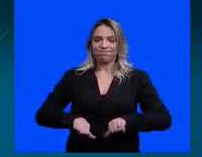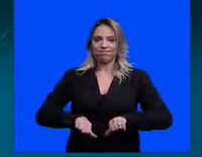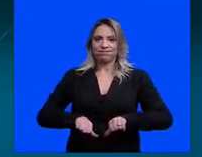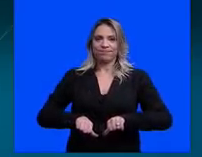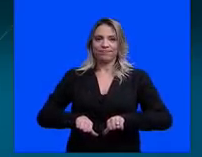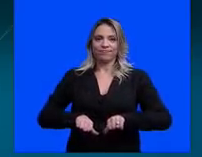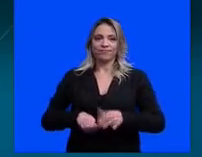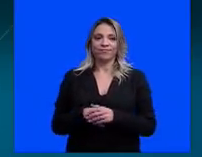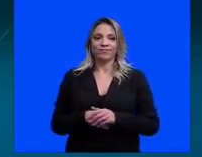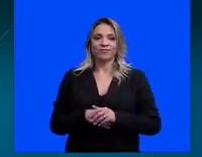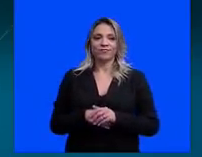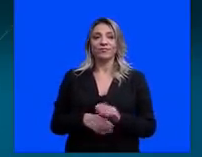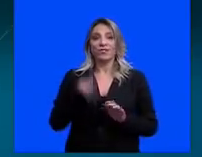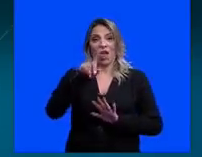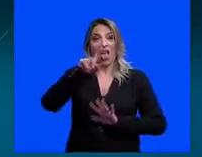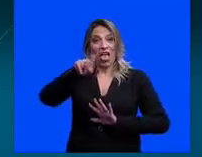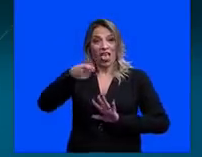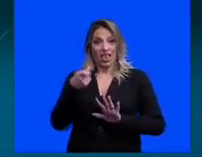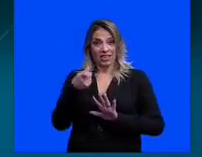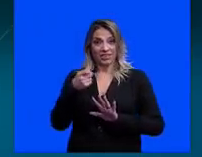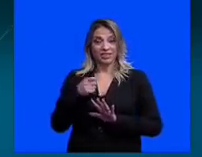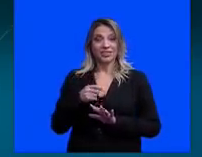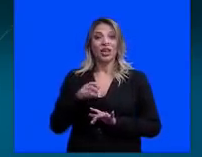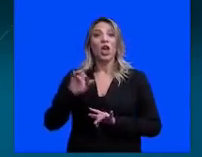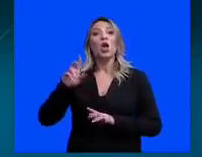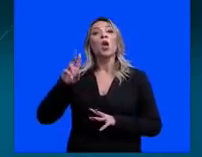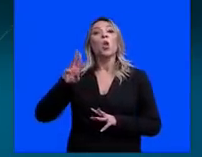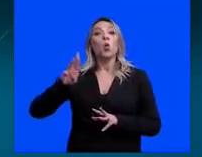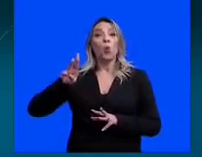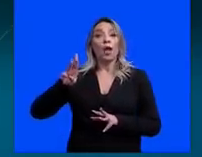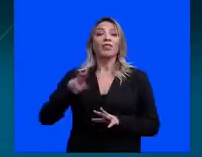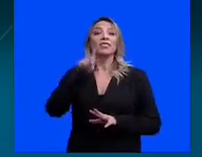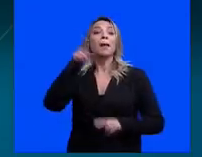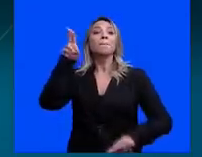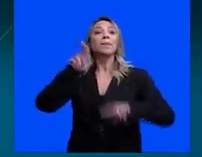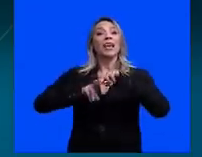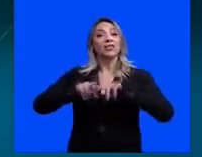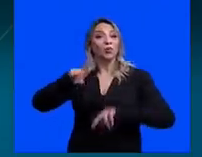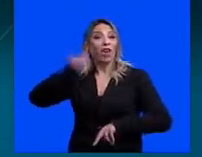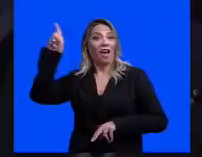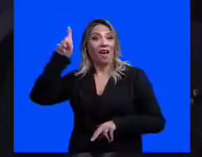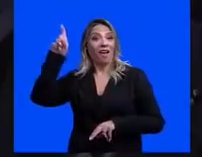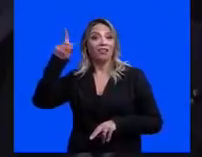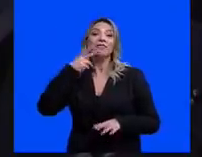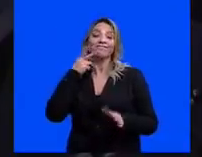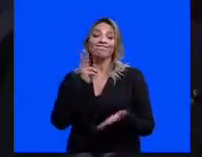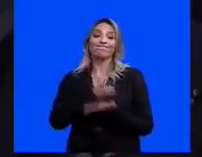ex-aluno Lula, hoje, está preso em Curitiba e lá permanecerá. Muito obrigada, candidatos.